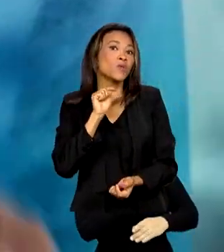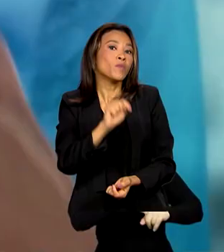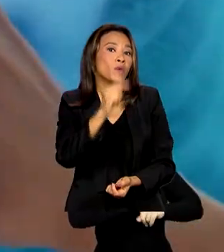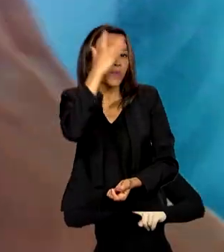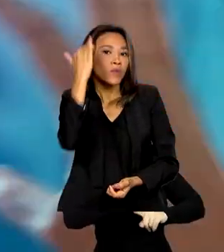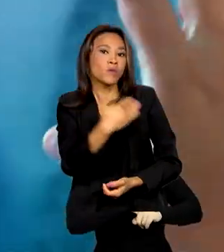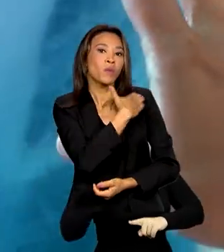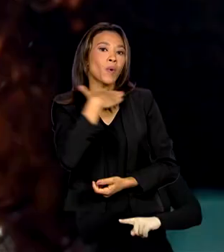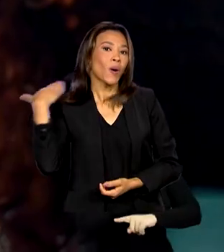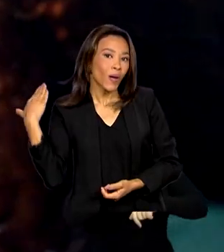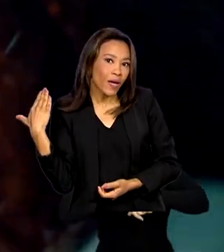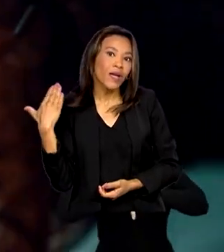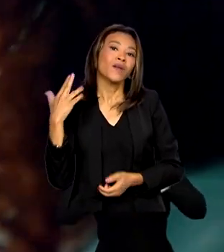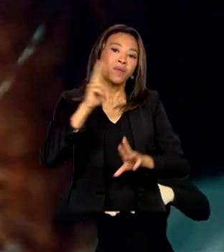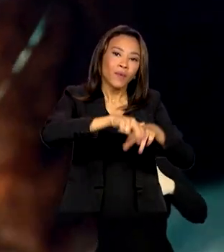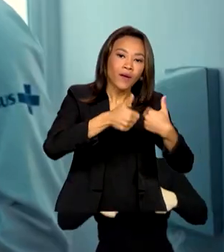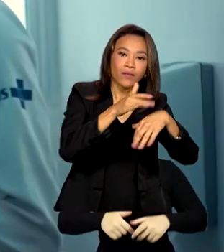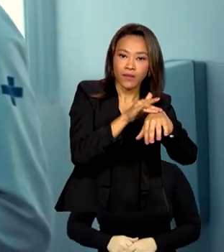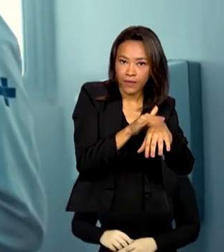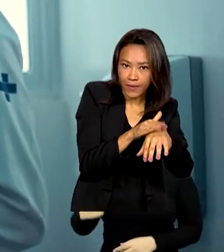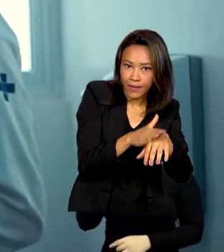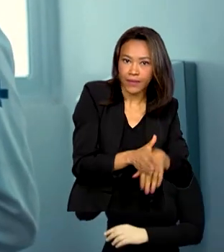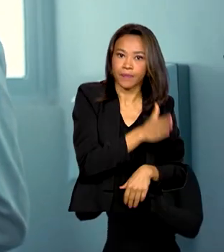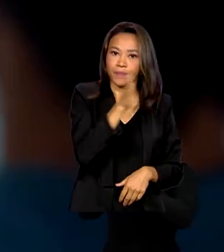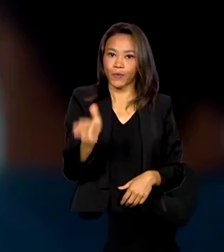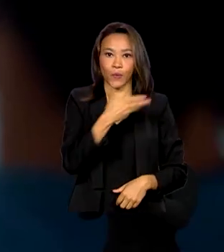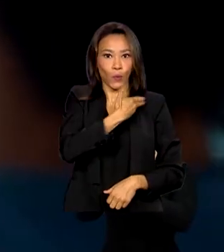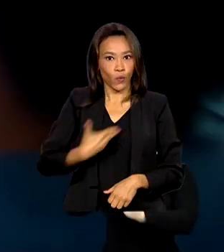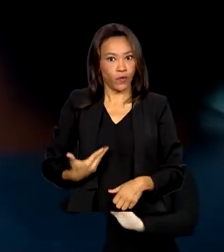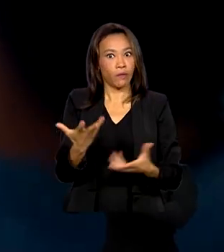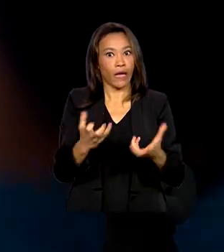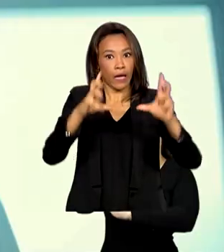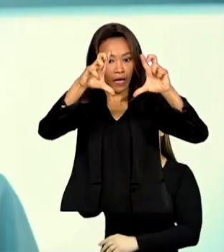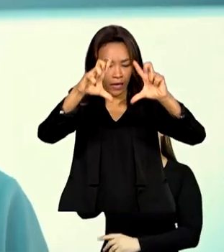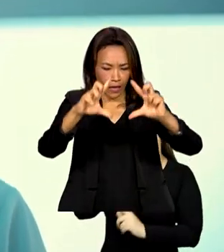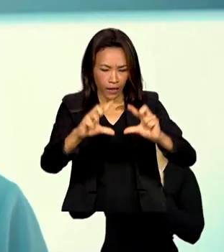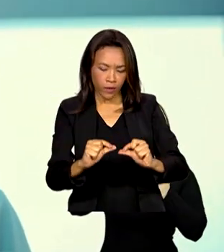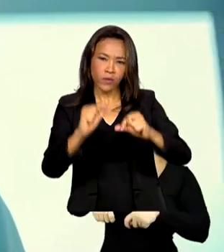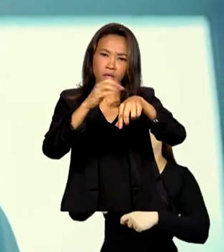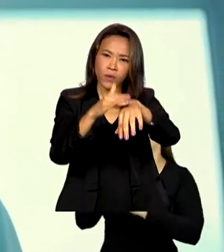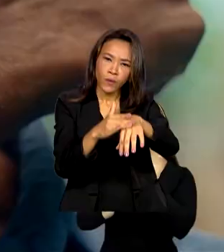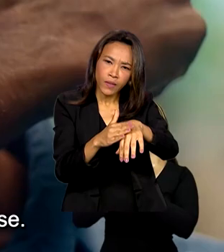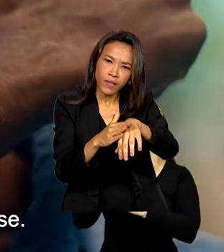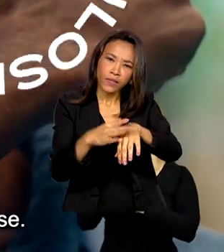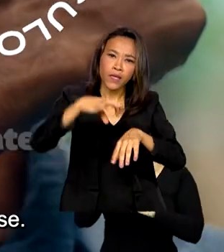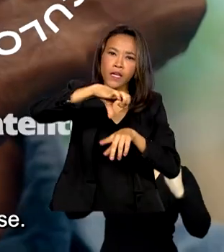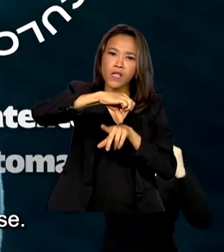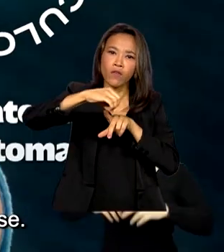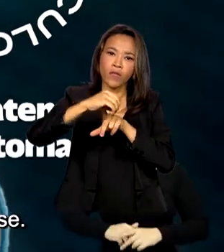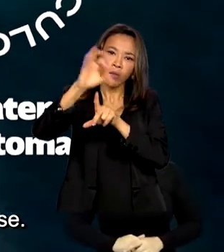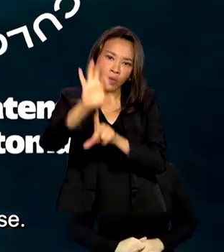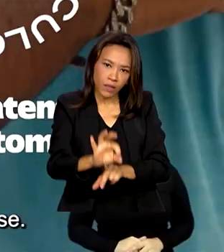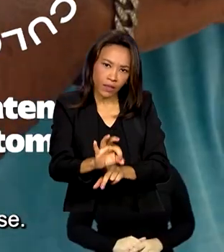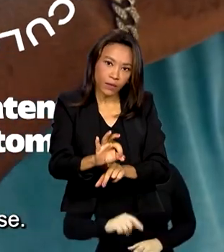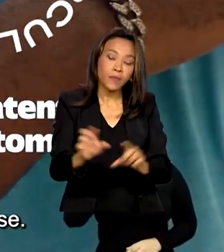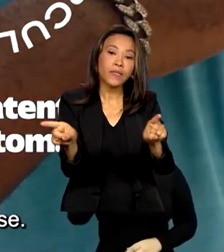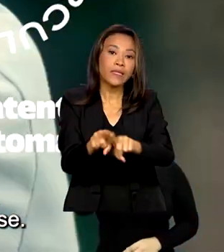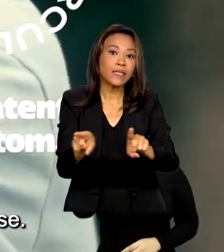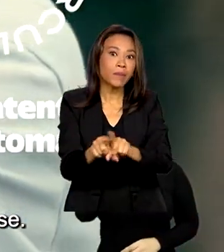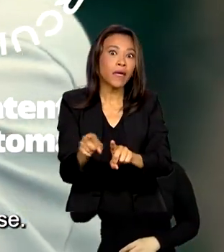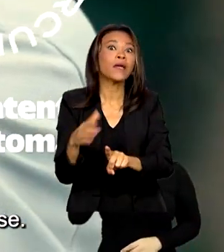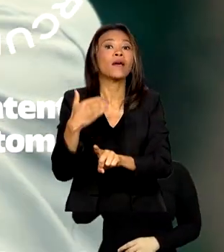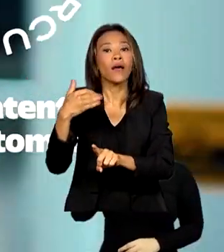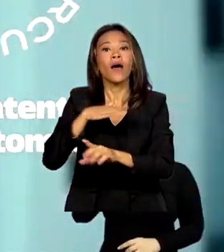morreram com o diagnóstico da doença. O governo quer reduzir a incidência de tuberculose em 90% e também a